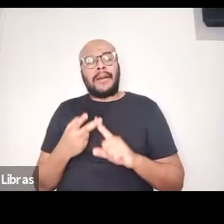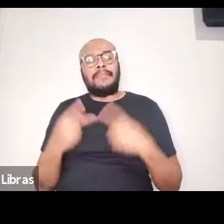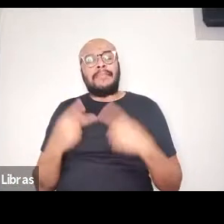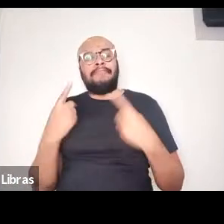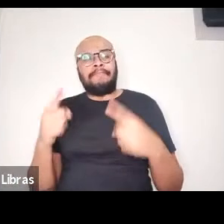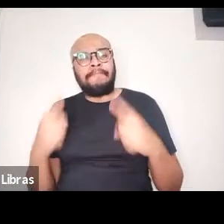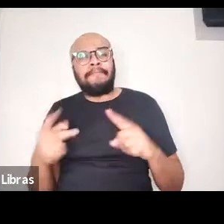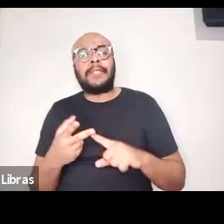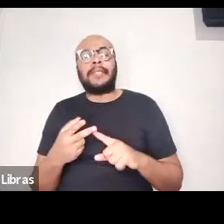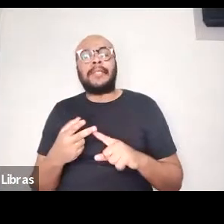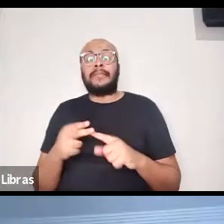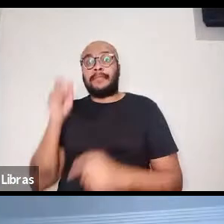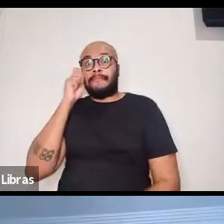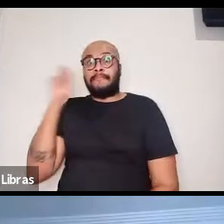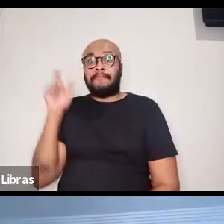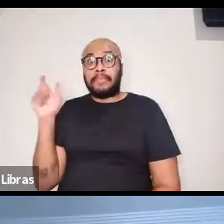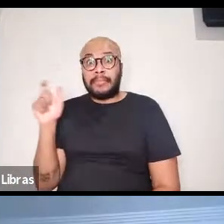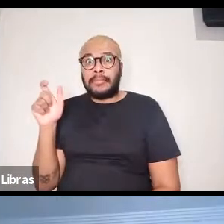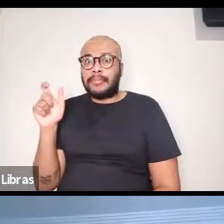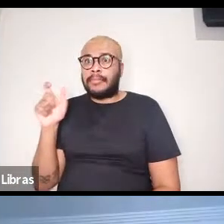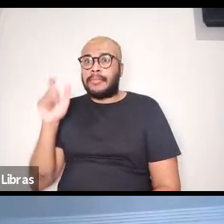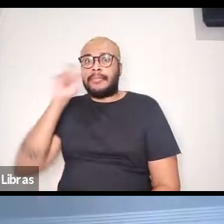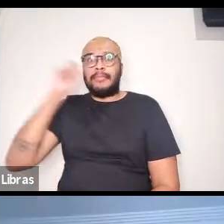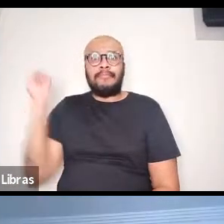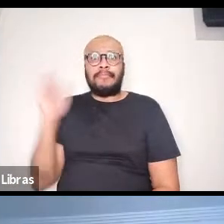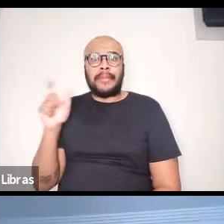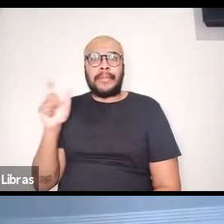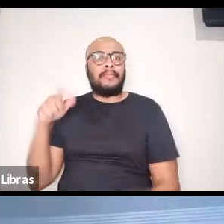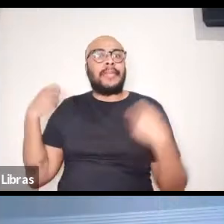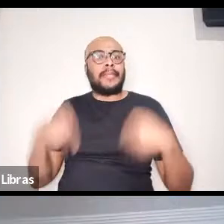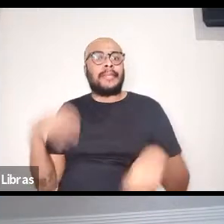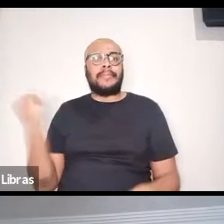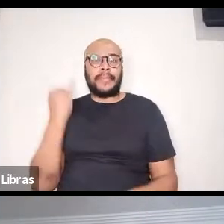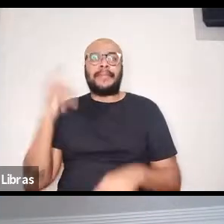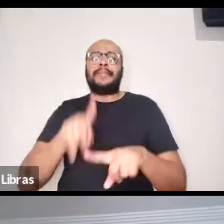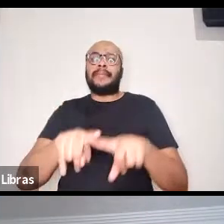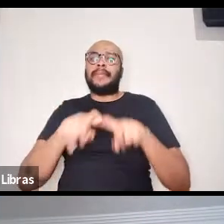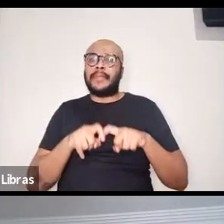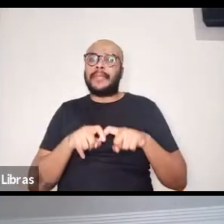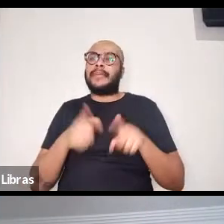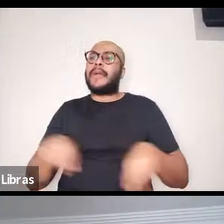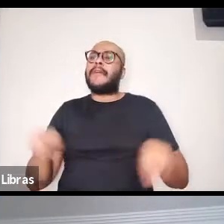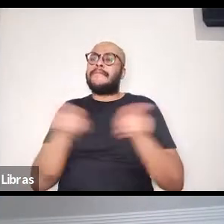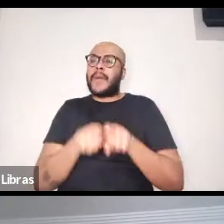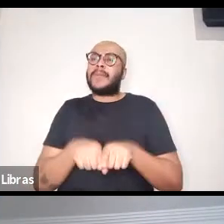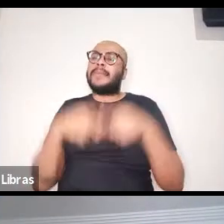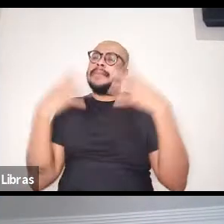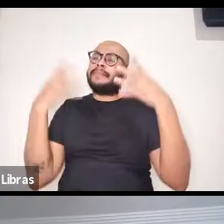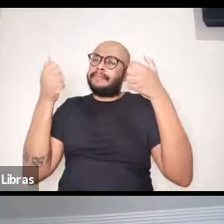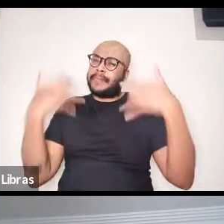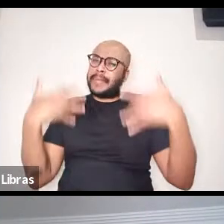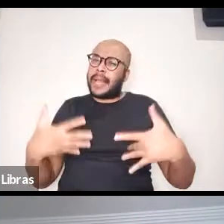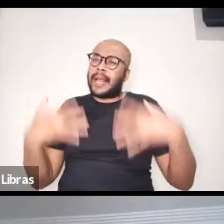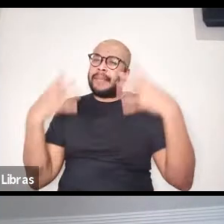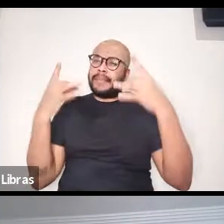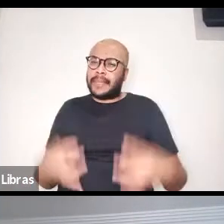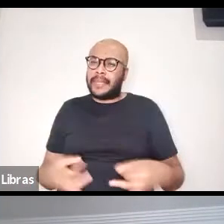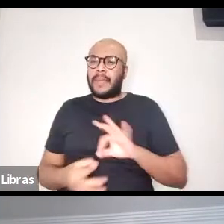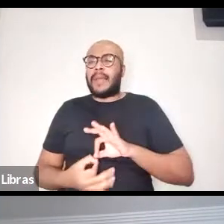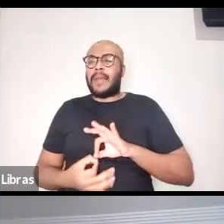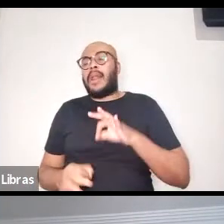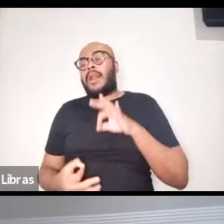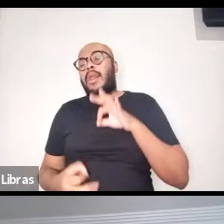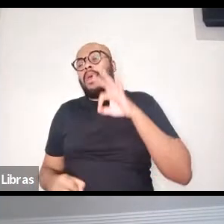chamativa. Então, nesse sentido, eu volto depois para falar mais, estou delongando demais dessa primeira fala,